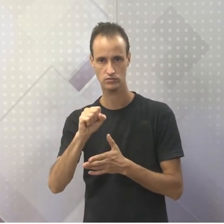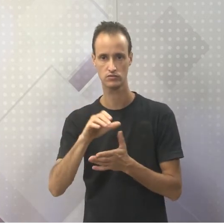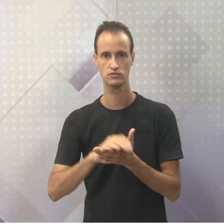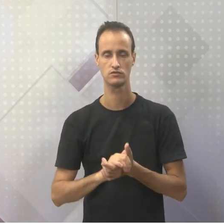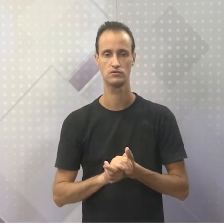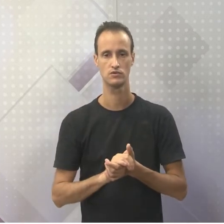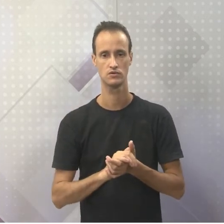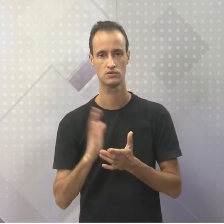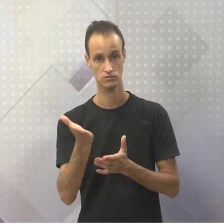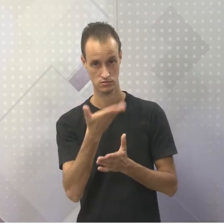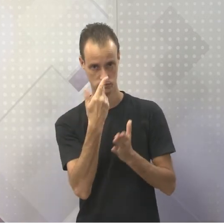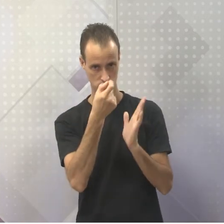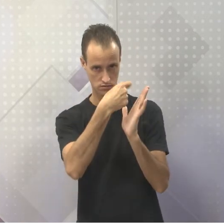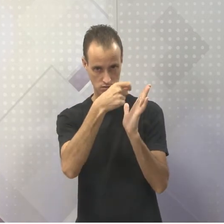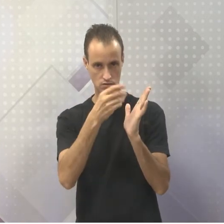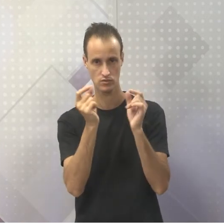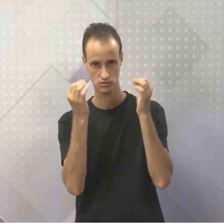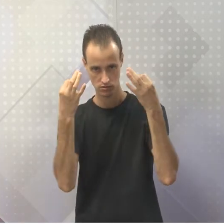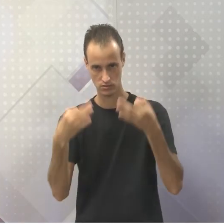tá bom?